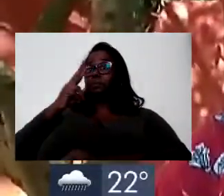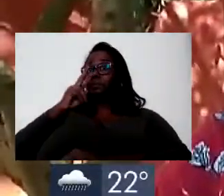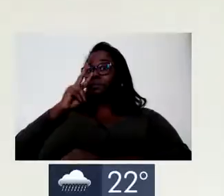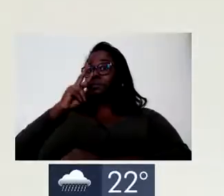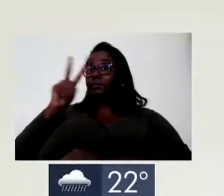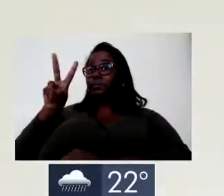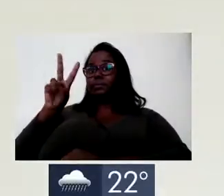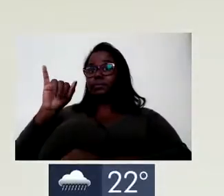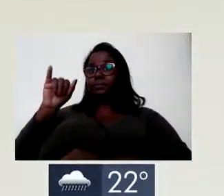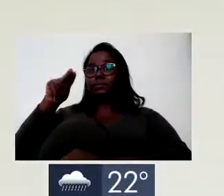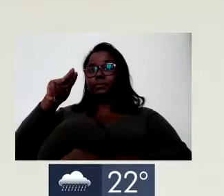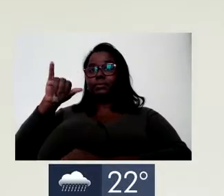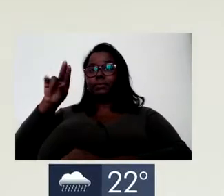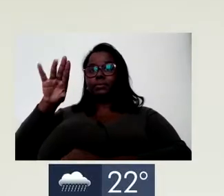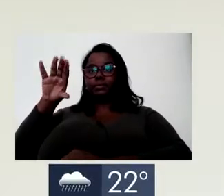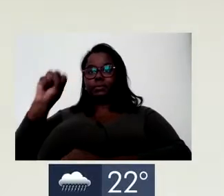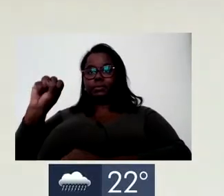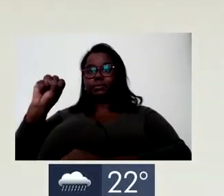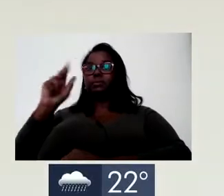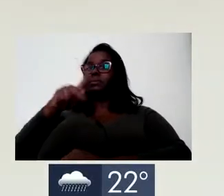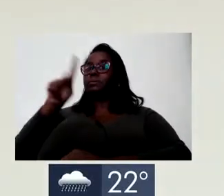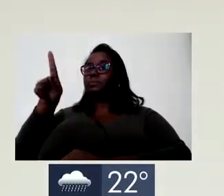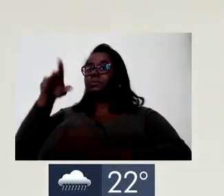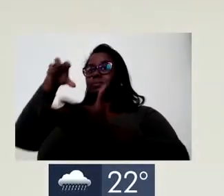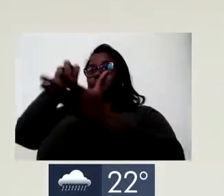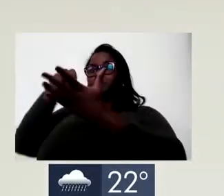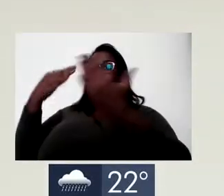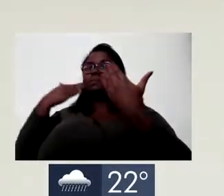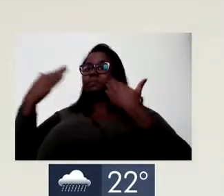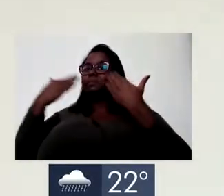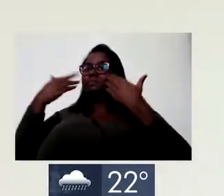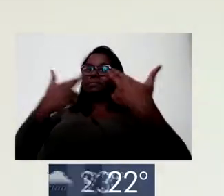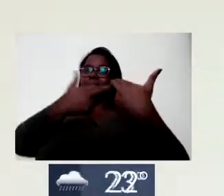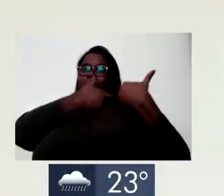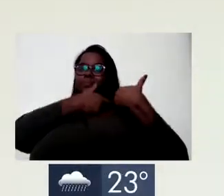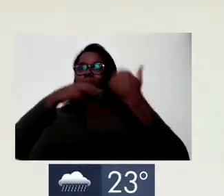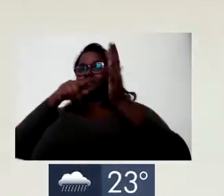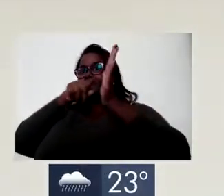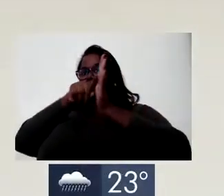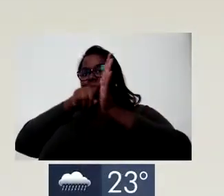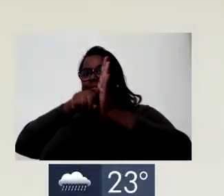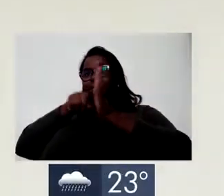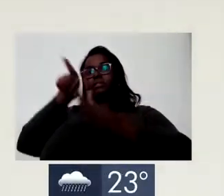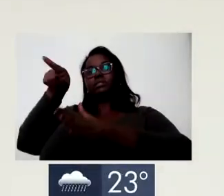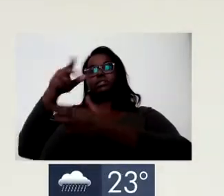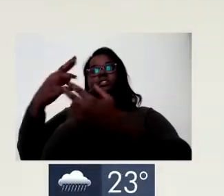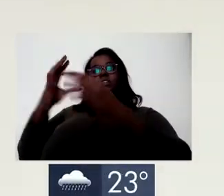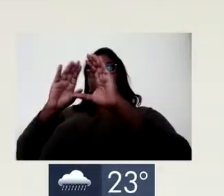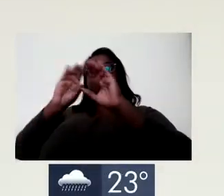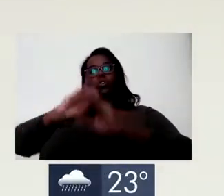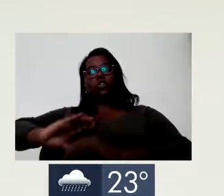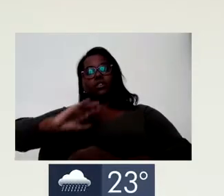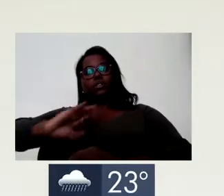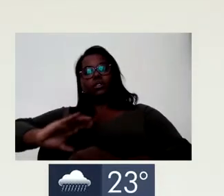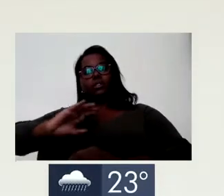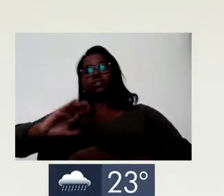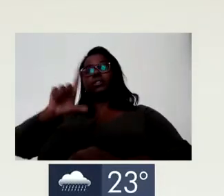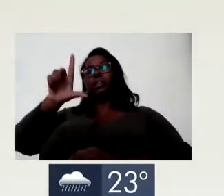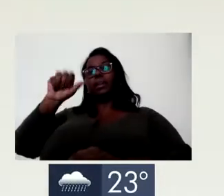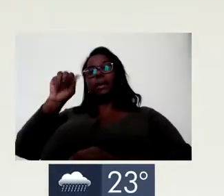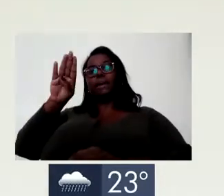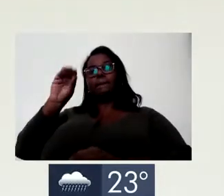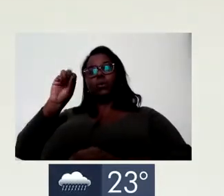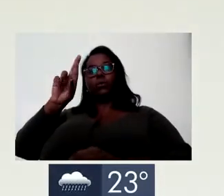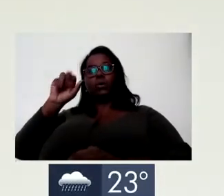população. Vinícius, professor do Departamento de Psicologia, é o responsável pela pesquisa. Ele coordena o laboratório da